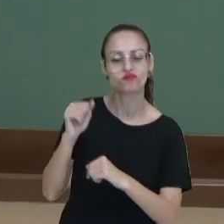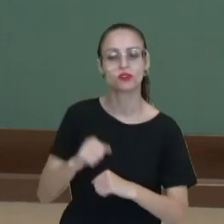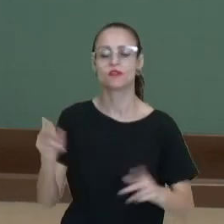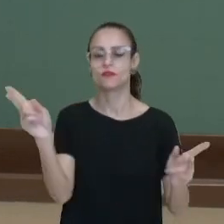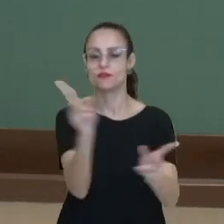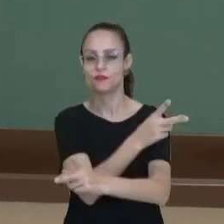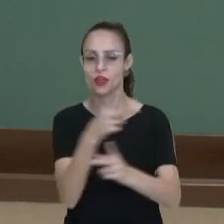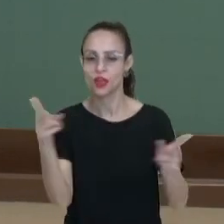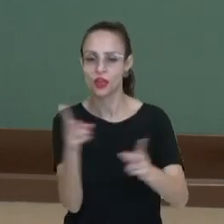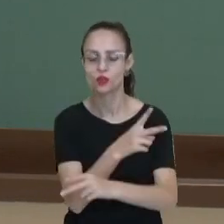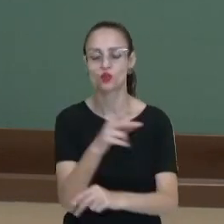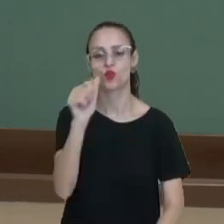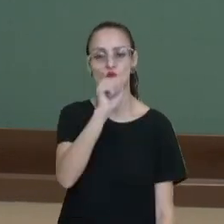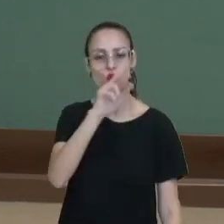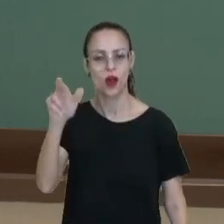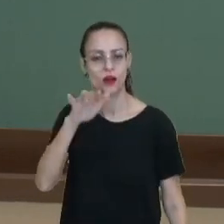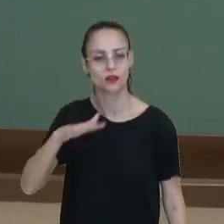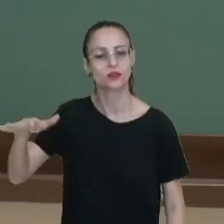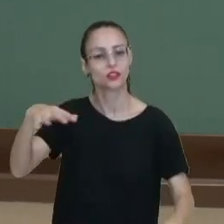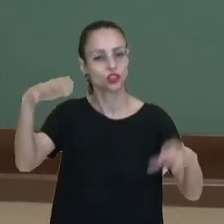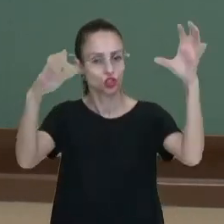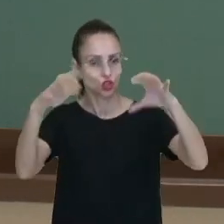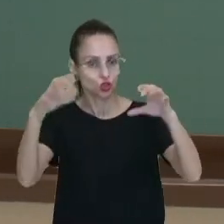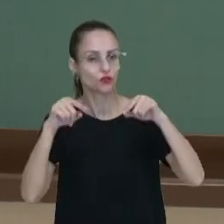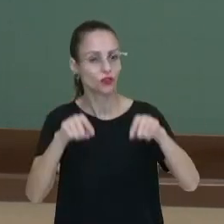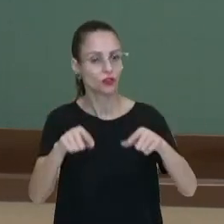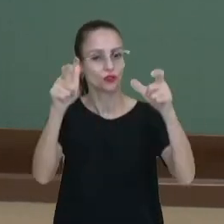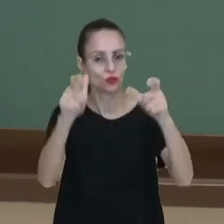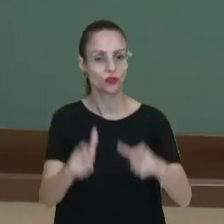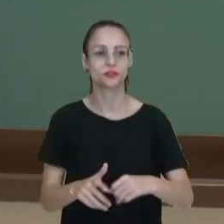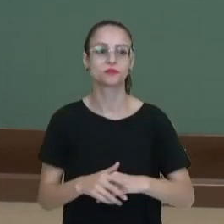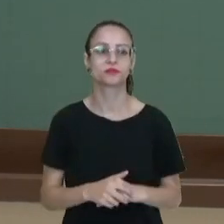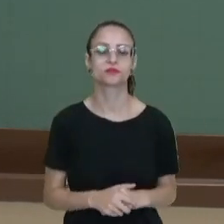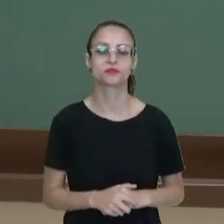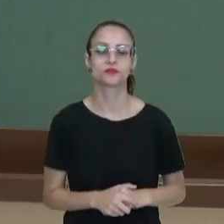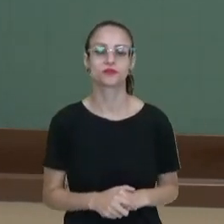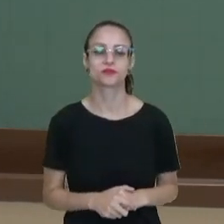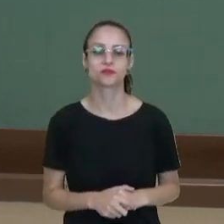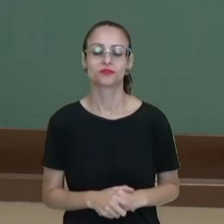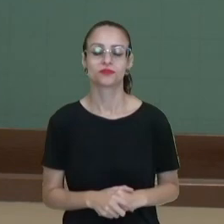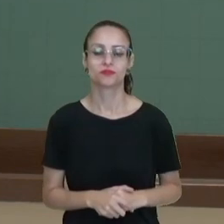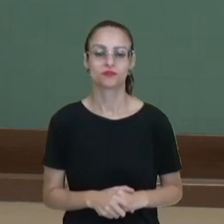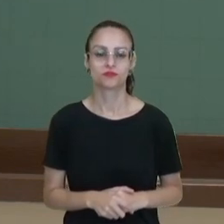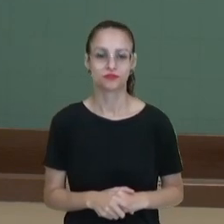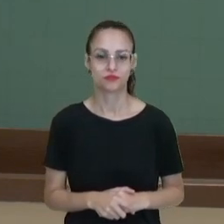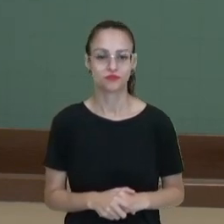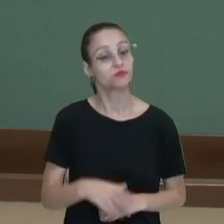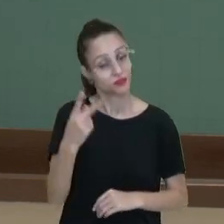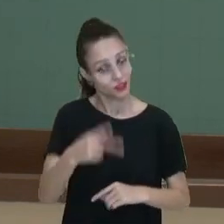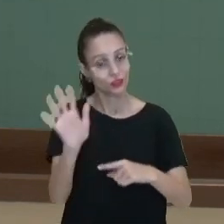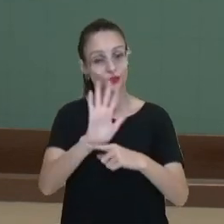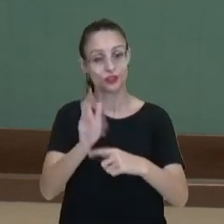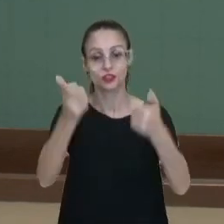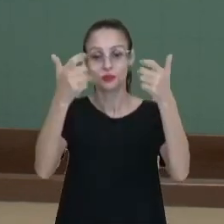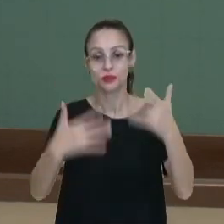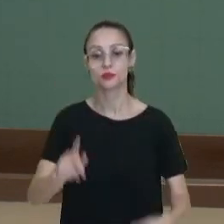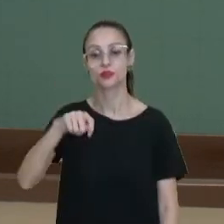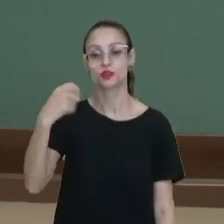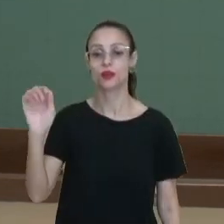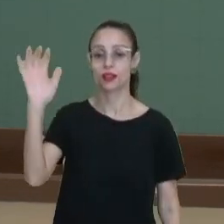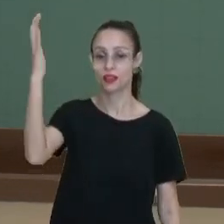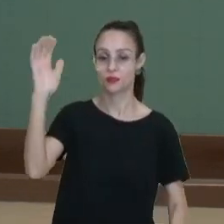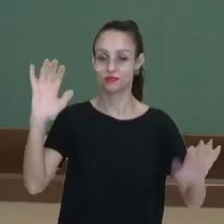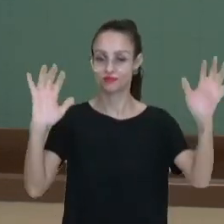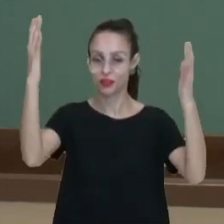ventos, a umidade do ar e a chuva naquela determinada região. Nesse vídeo, nós falamos sobre clima